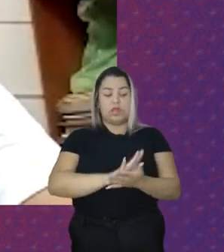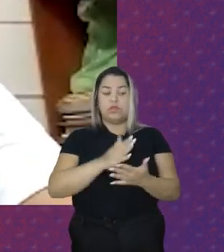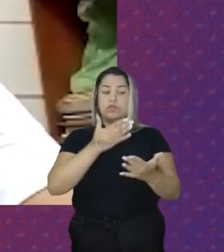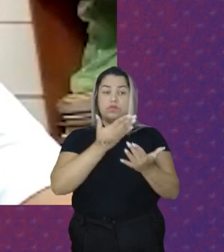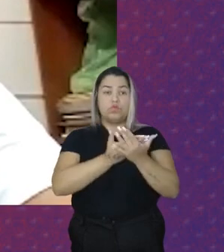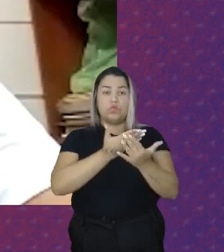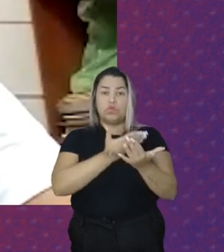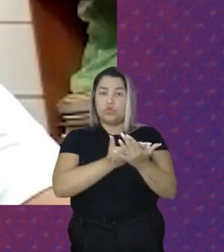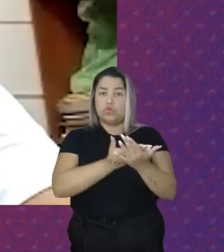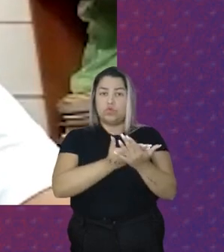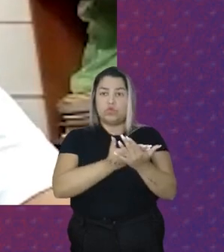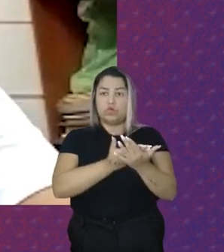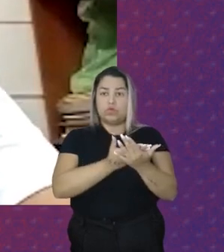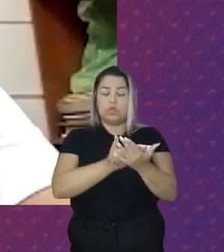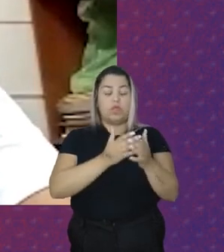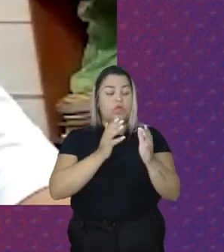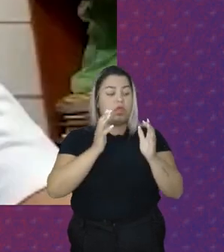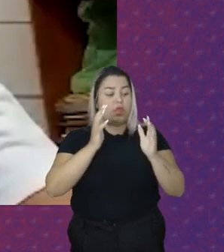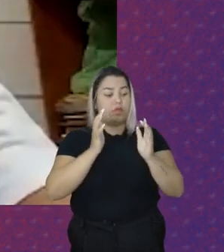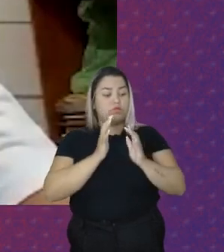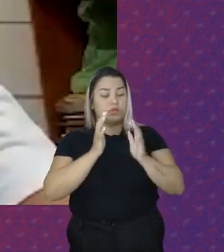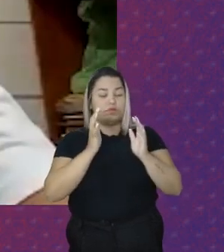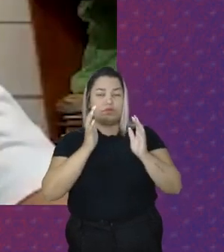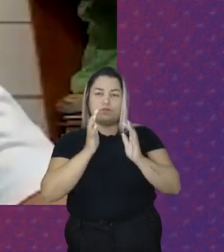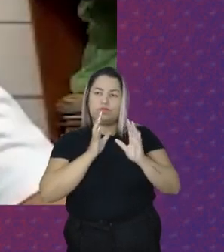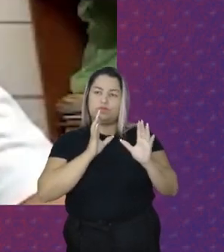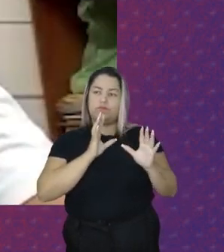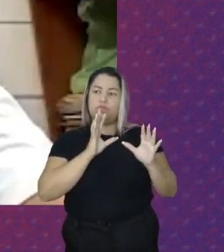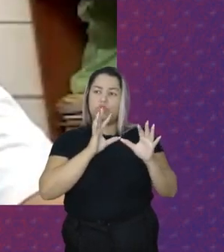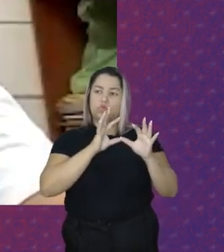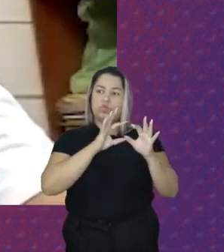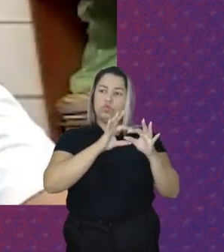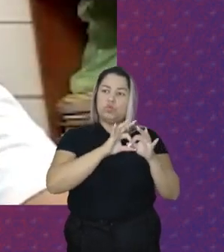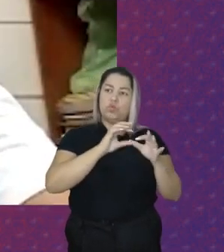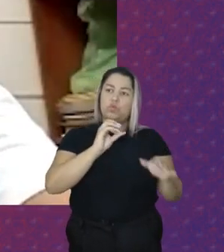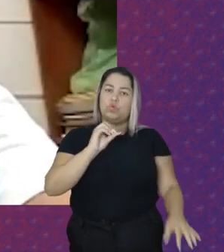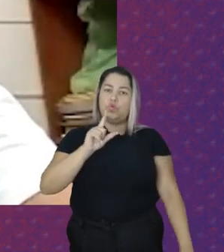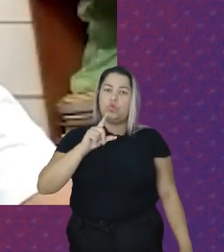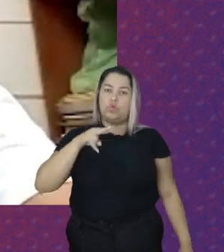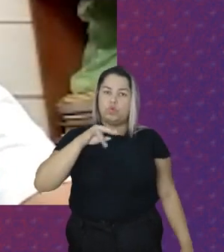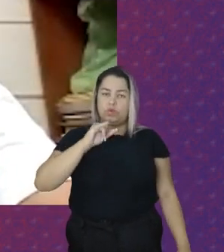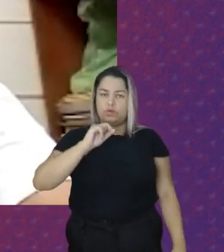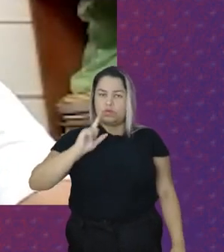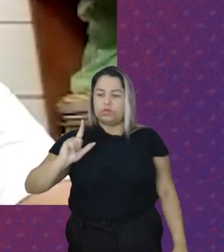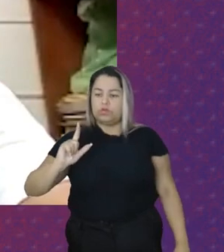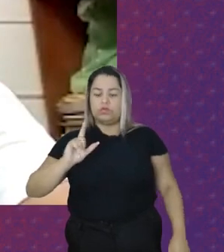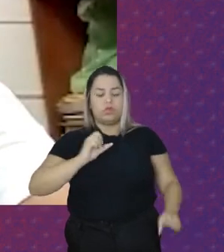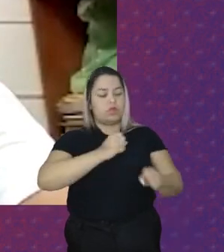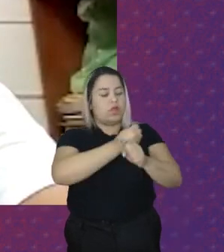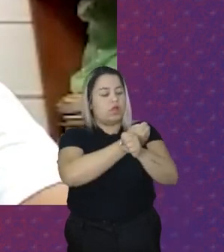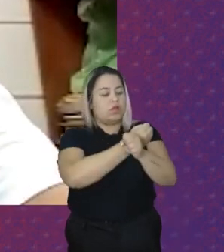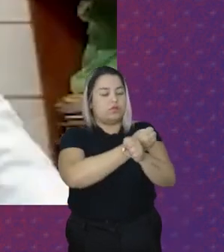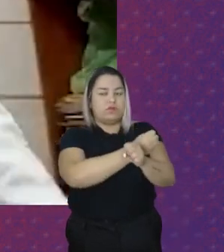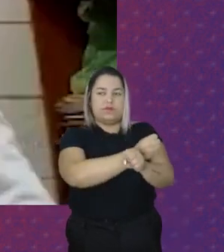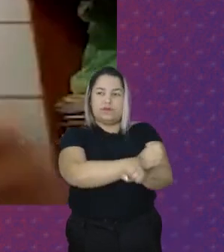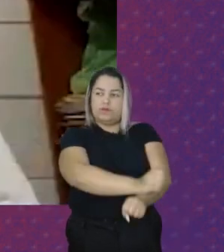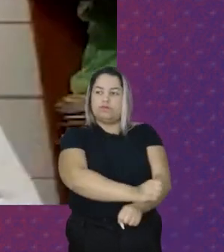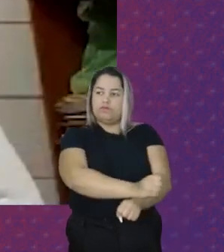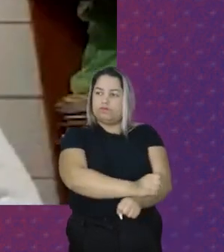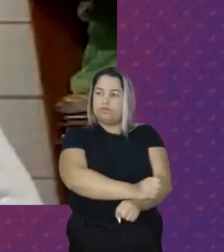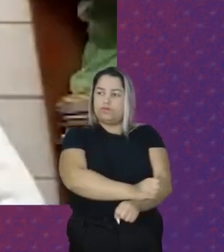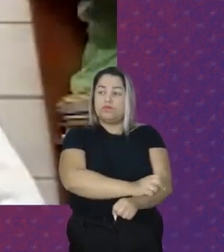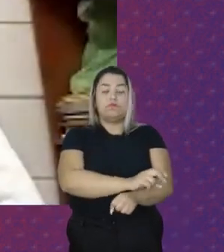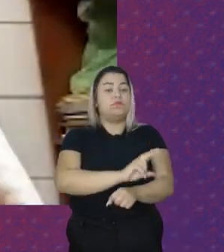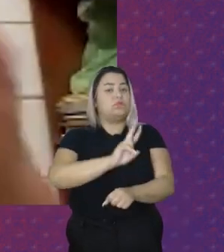Uma herança Direto Do período Do Brasil Colonial Ou seja Direto Da escravidão É um trabalho Que não é